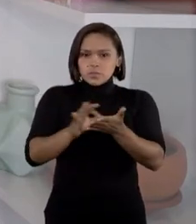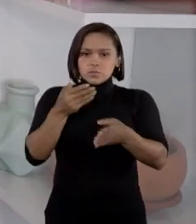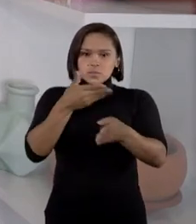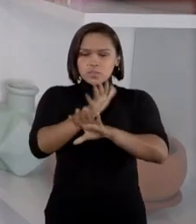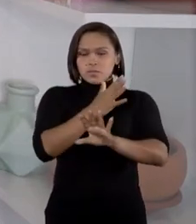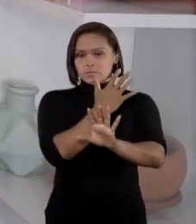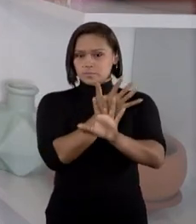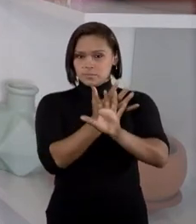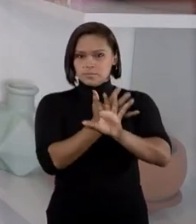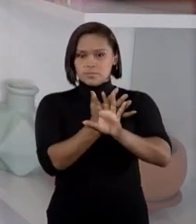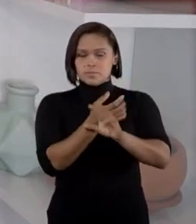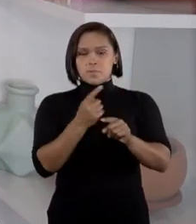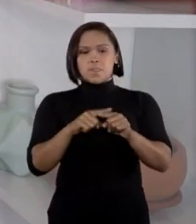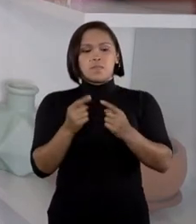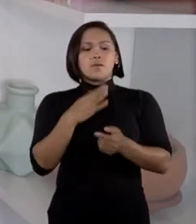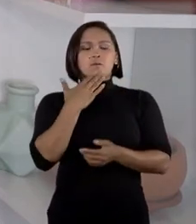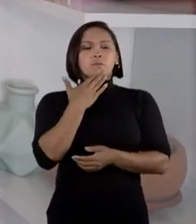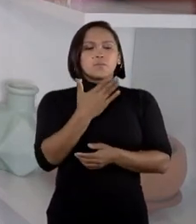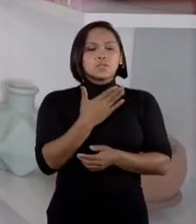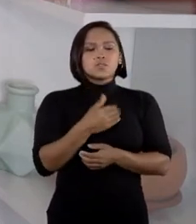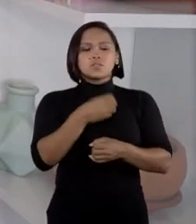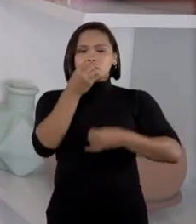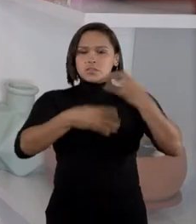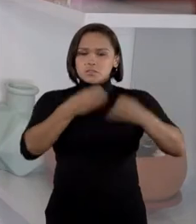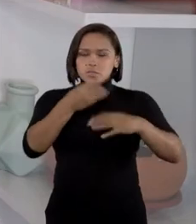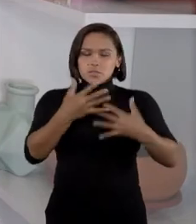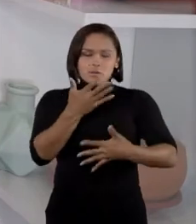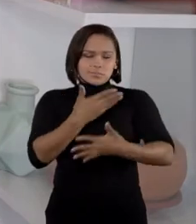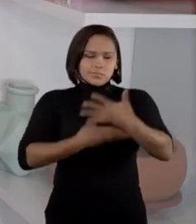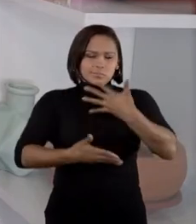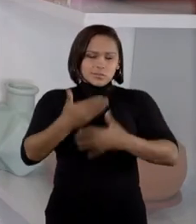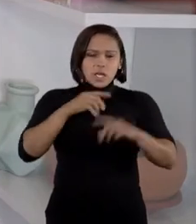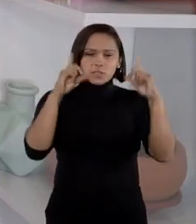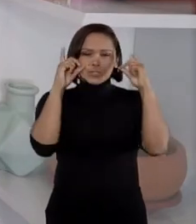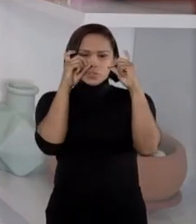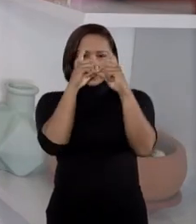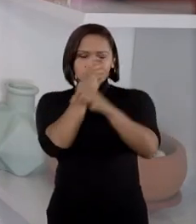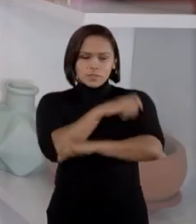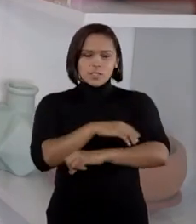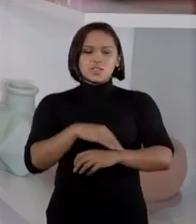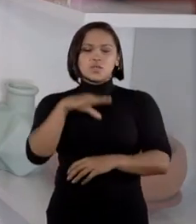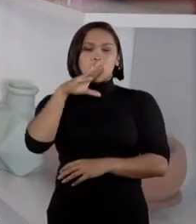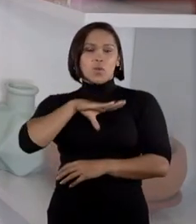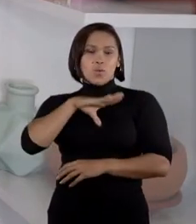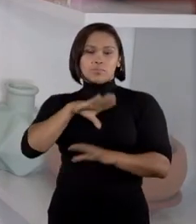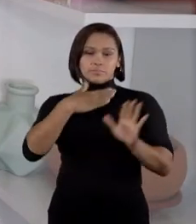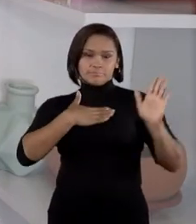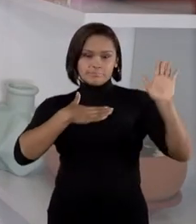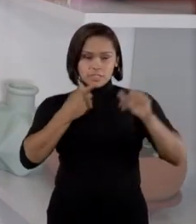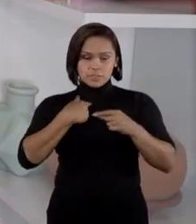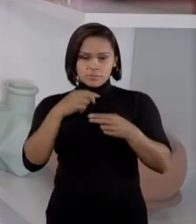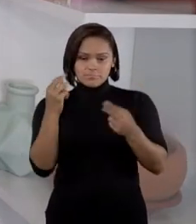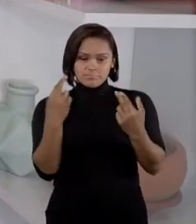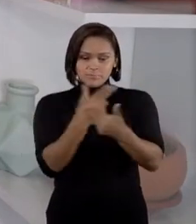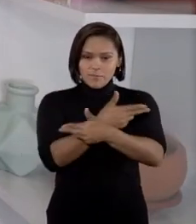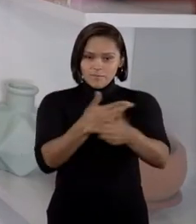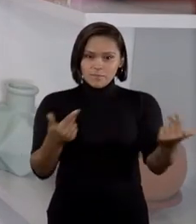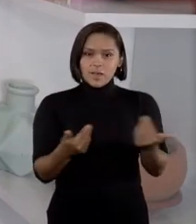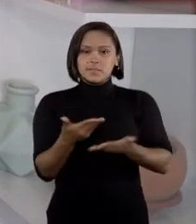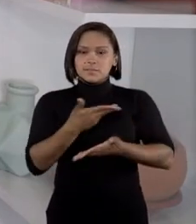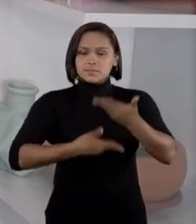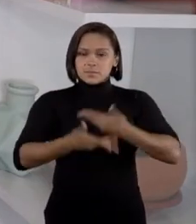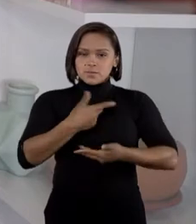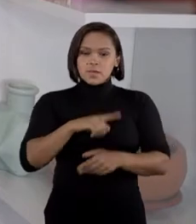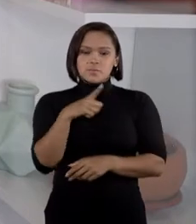meio virtual. O requerente alegou que isso gerou uma situação esdrúxula, com candidatos, dirigentes, associados e demais participantes